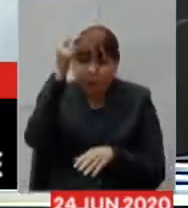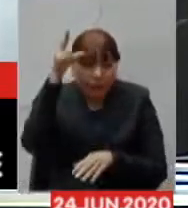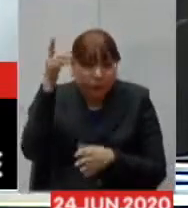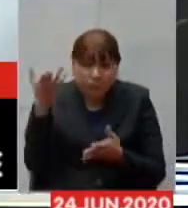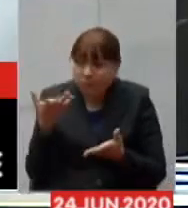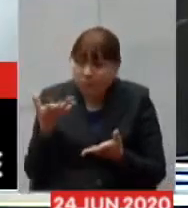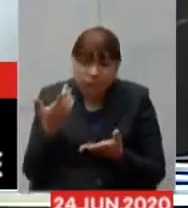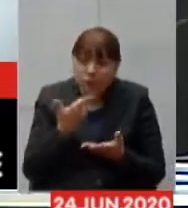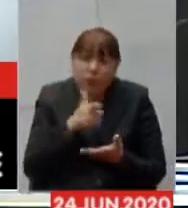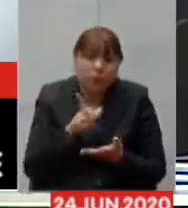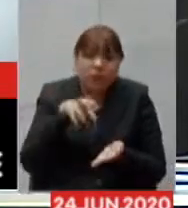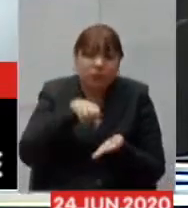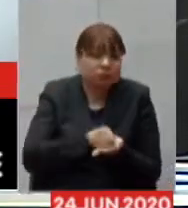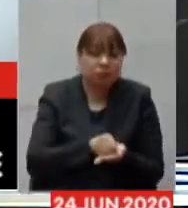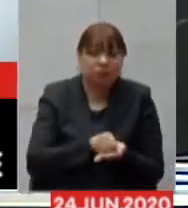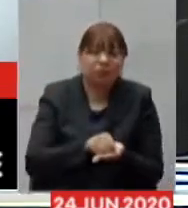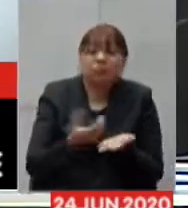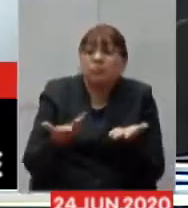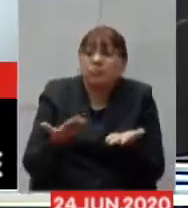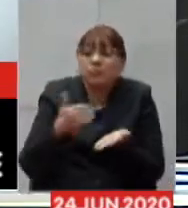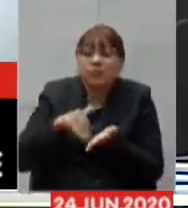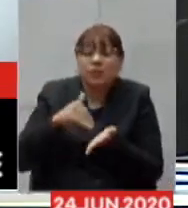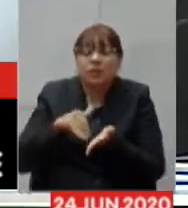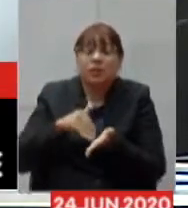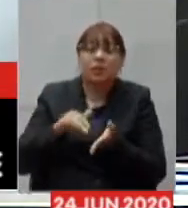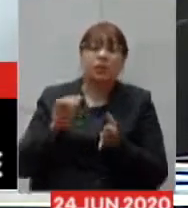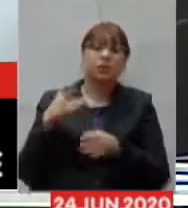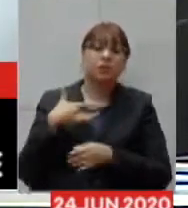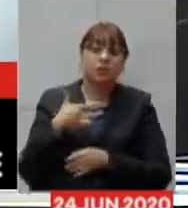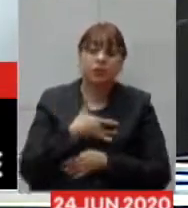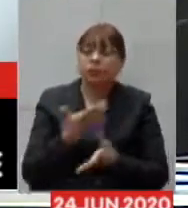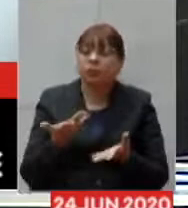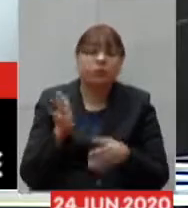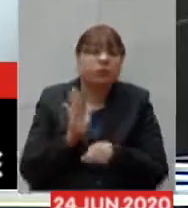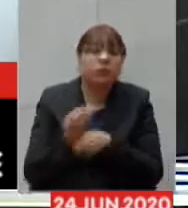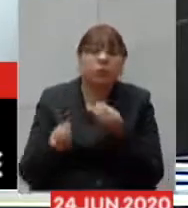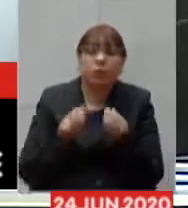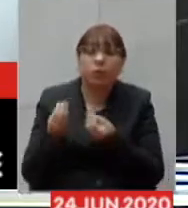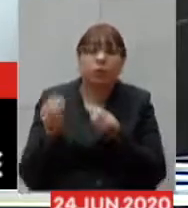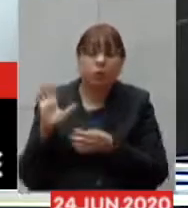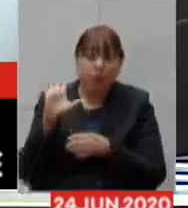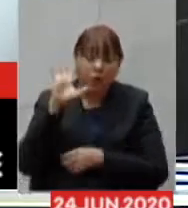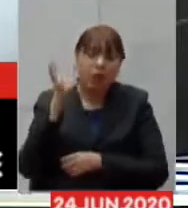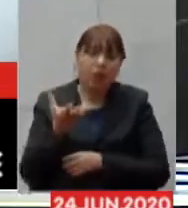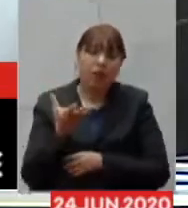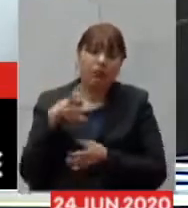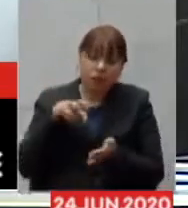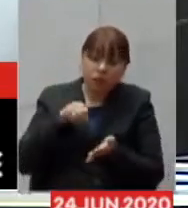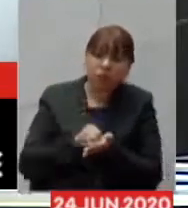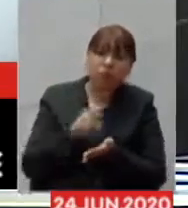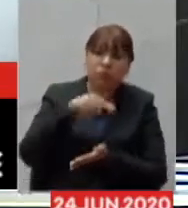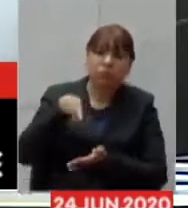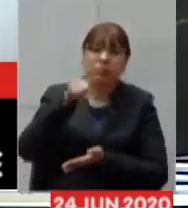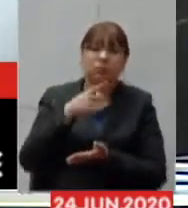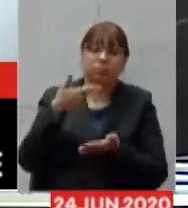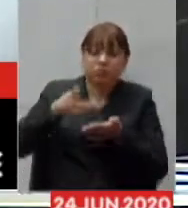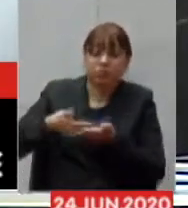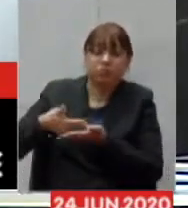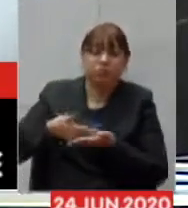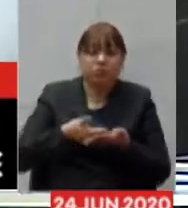a providência que a Secretaria de Estado da Saúde tem tomado para concretizar o credenciamento desses leitos